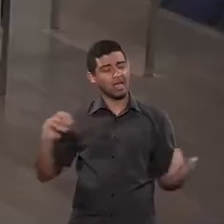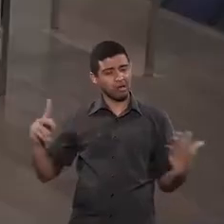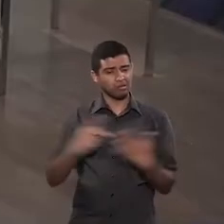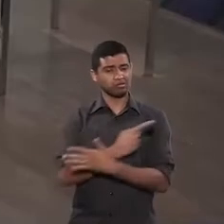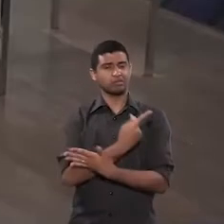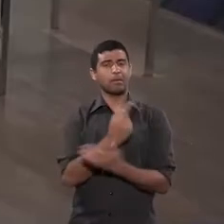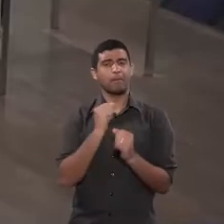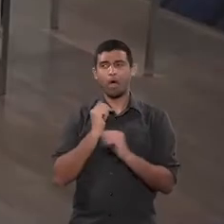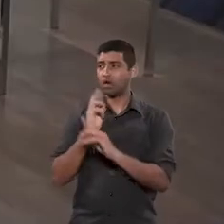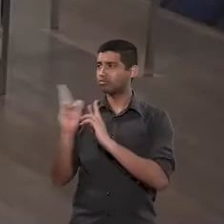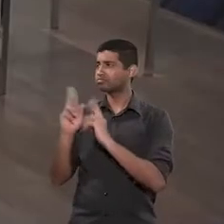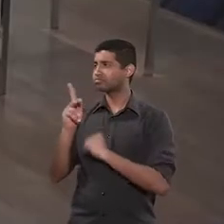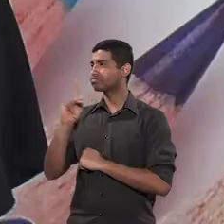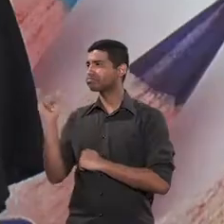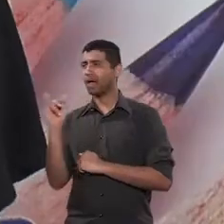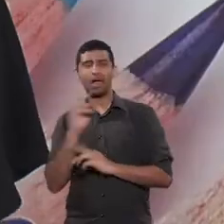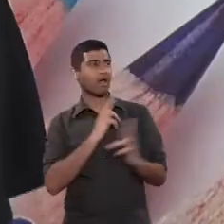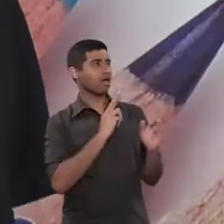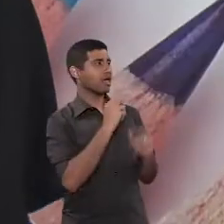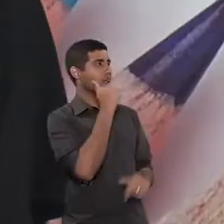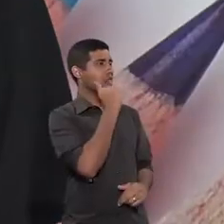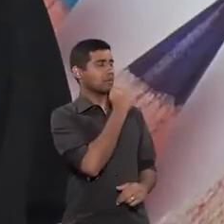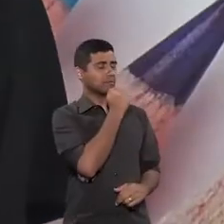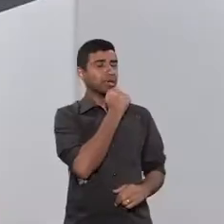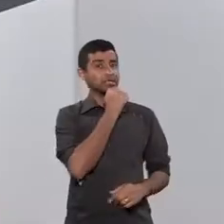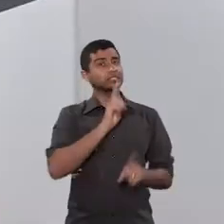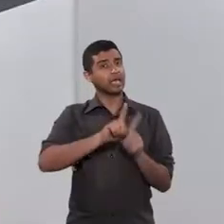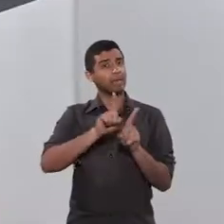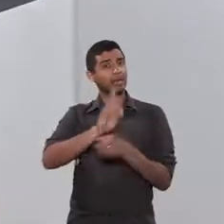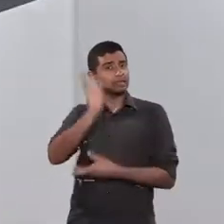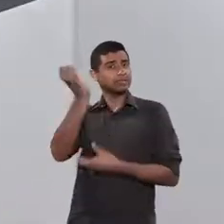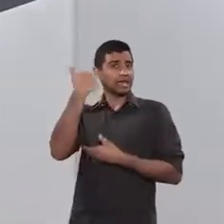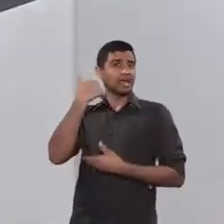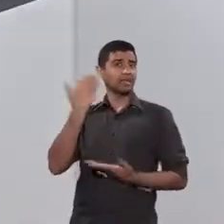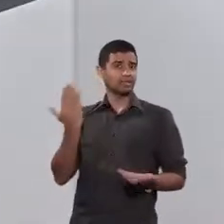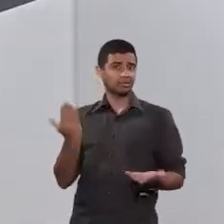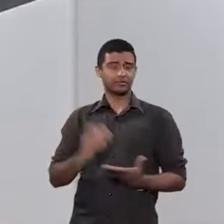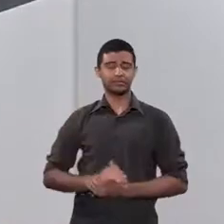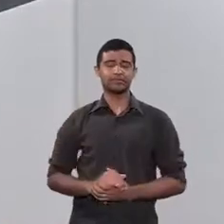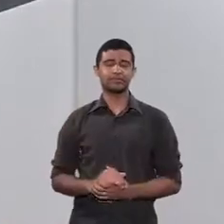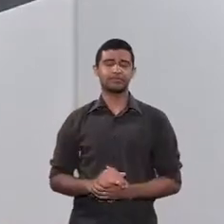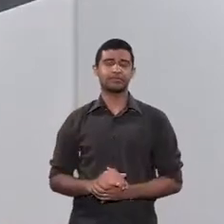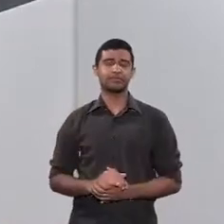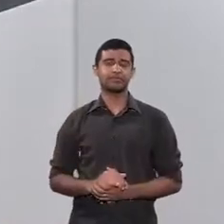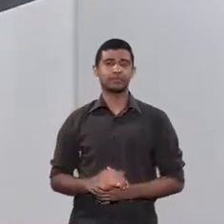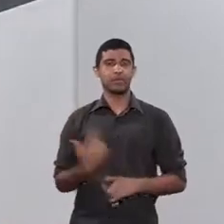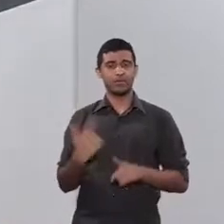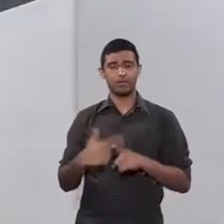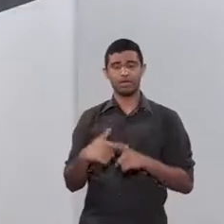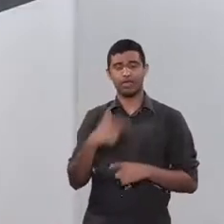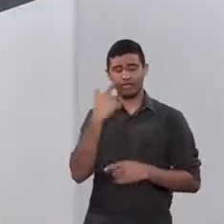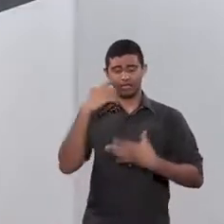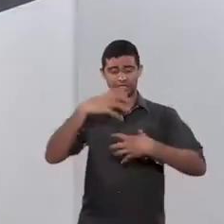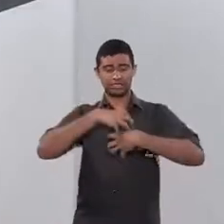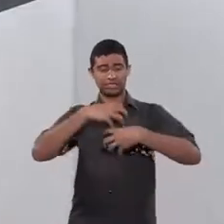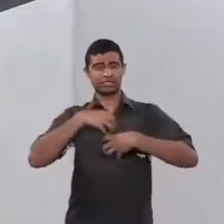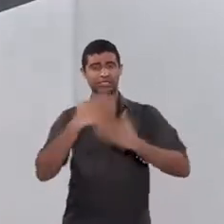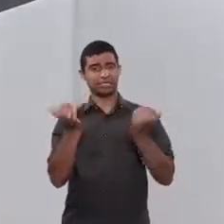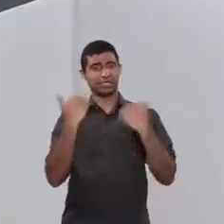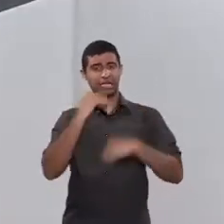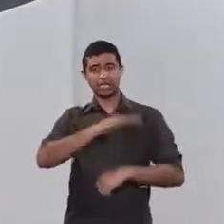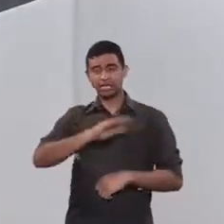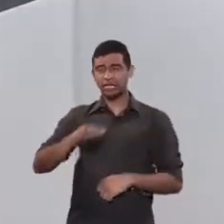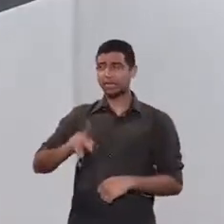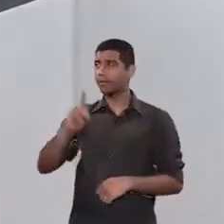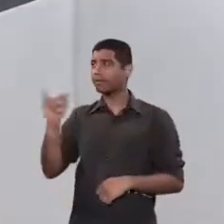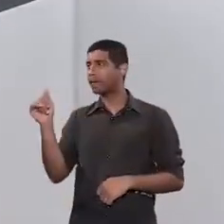ocorre tanto na relação com um, quanto na relação com o outro. Internamente, porque essas partes da criança que são